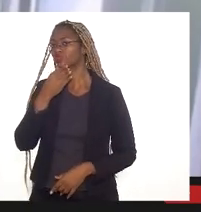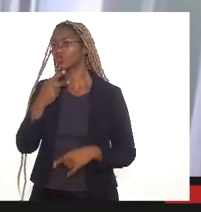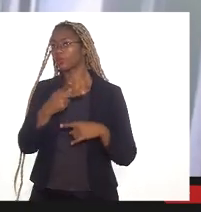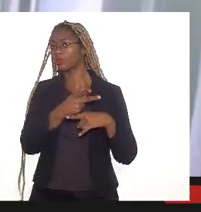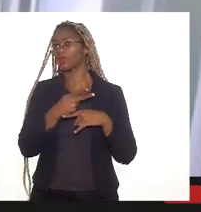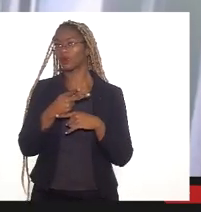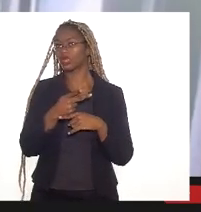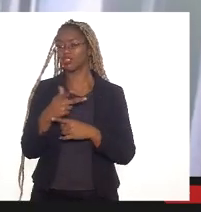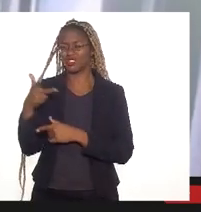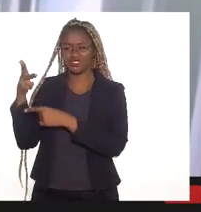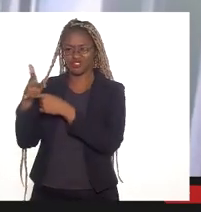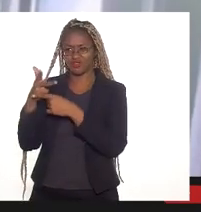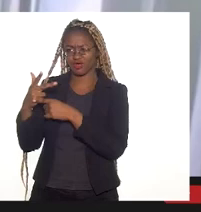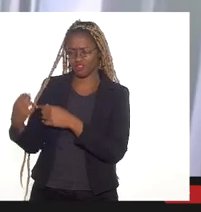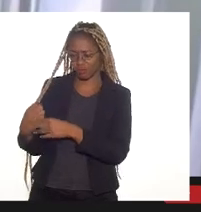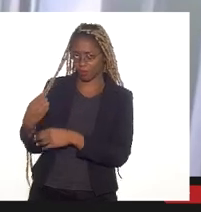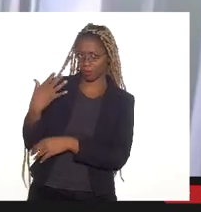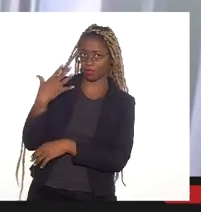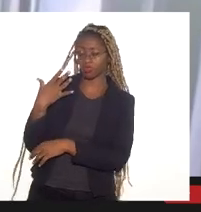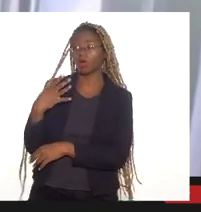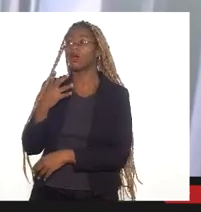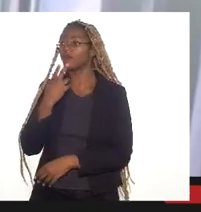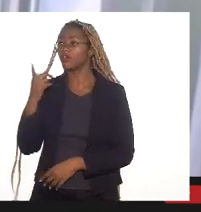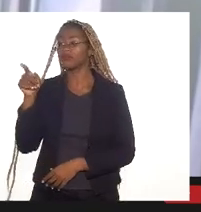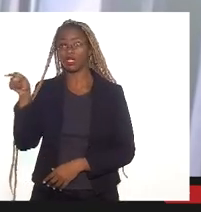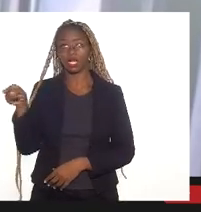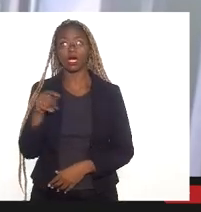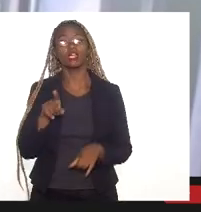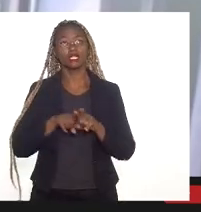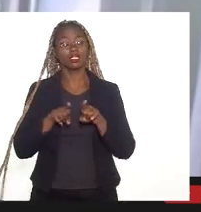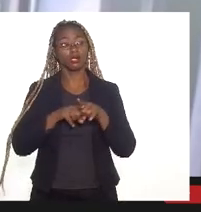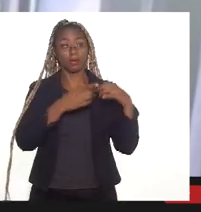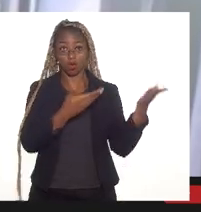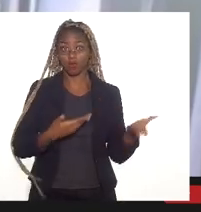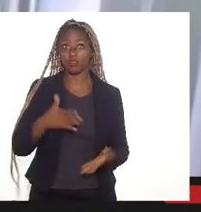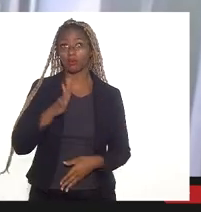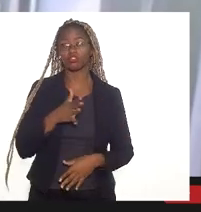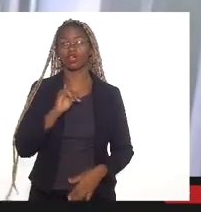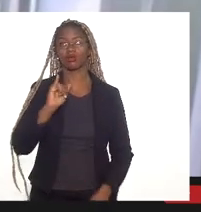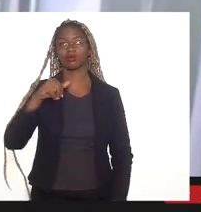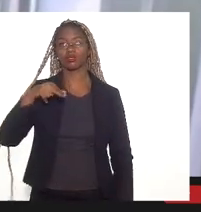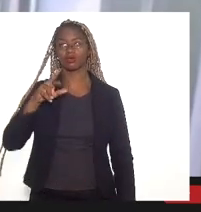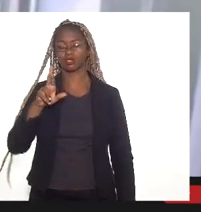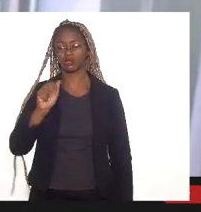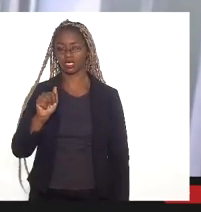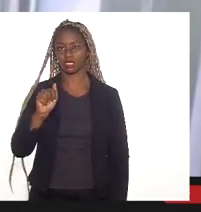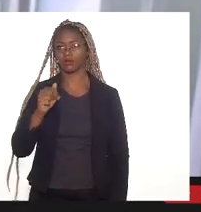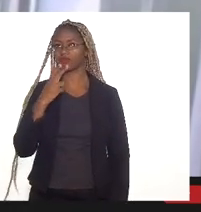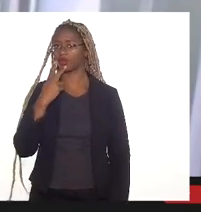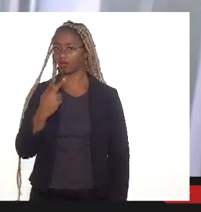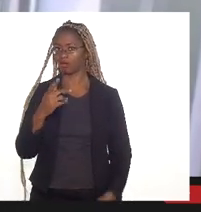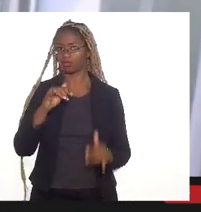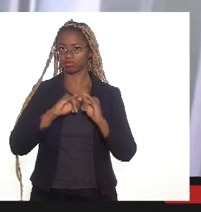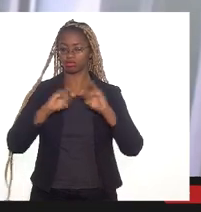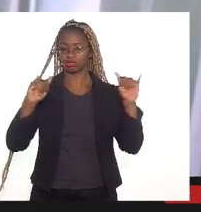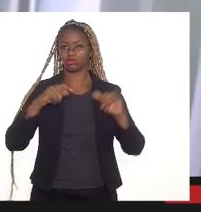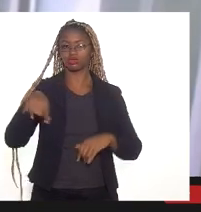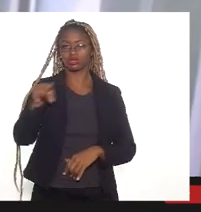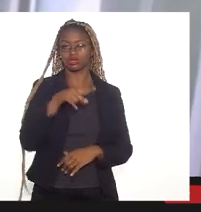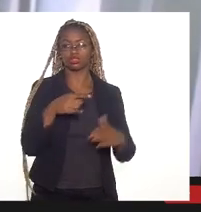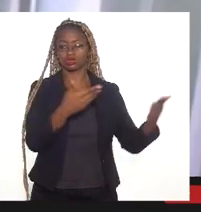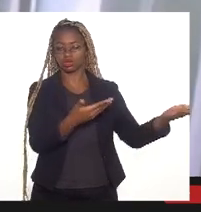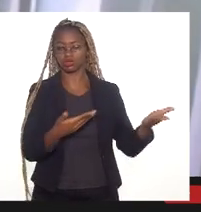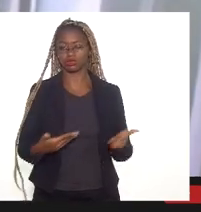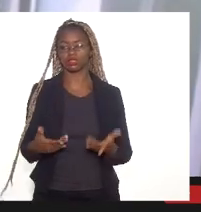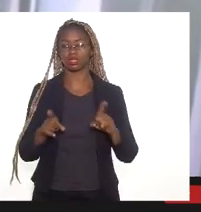no vídeo que já nos encaminhou. O INCRA também foi convidado. quero, inclusive, ressaltar a todos e todas que foram convidados